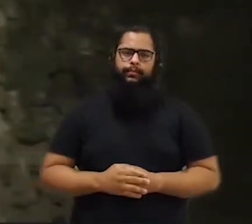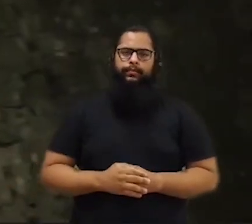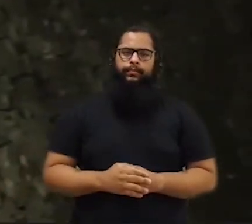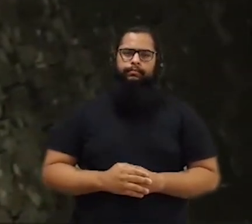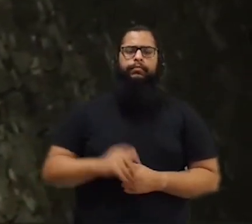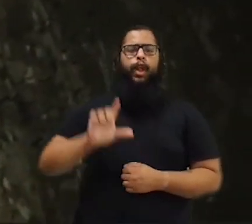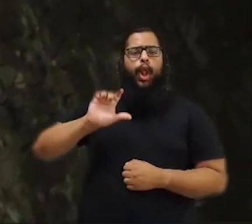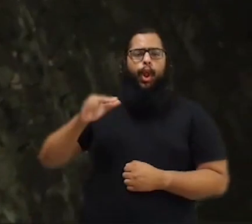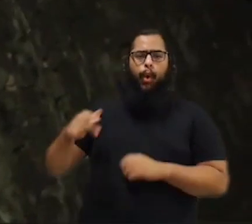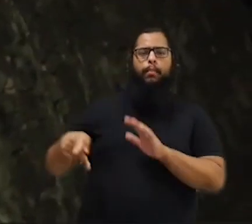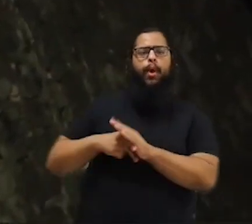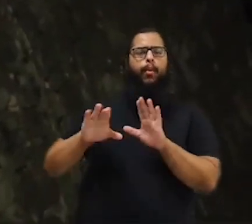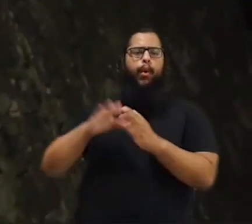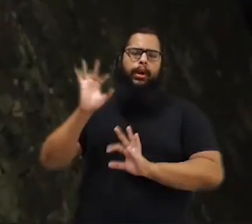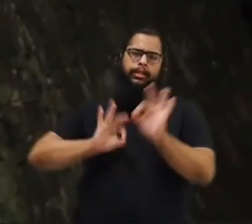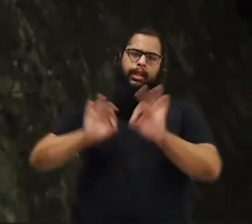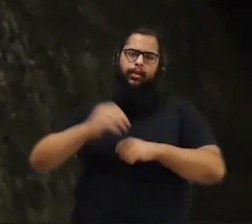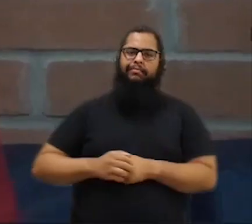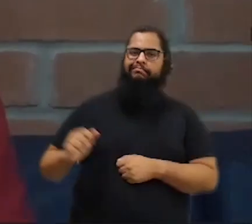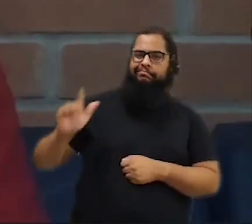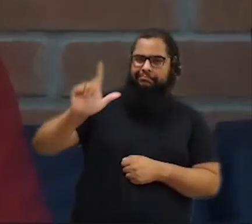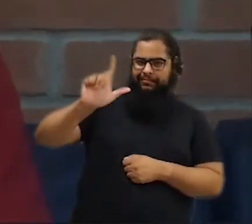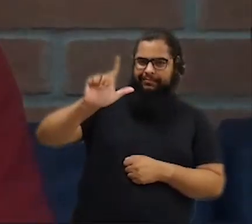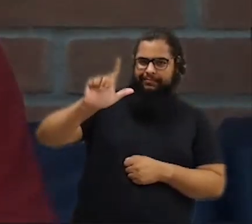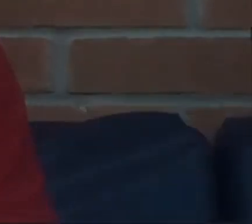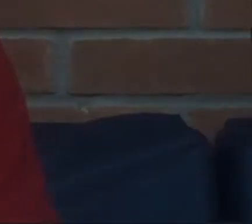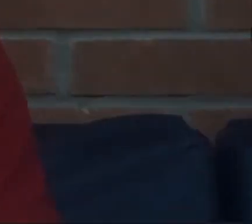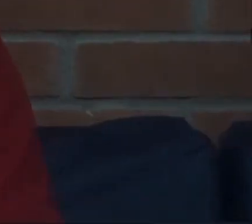É London, C.O. Faz o L.